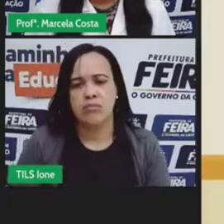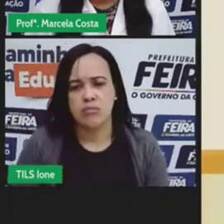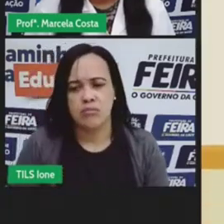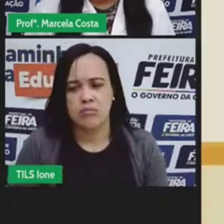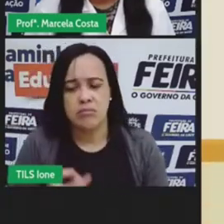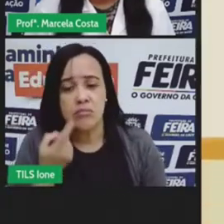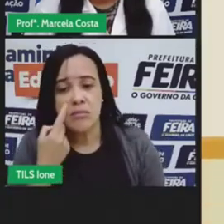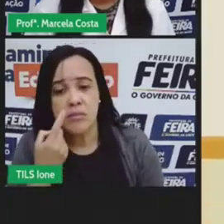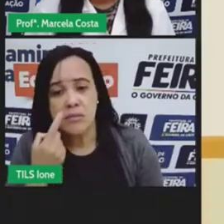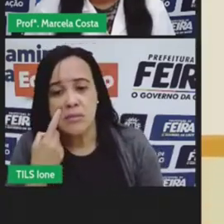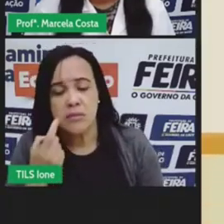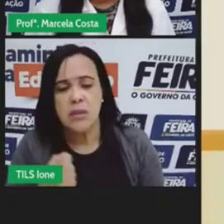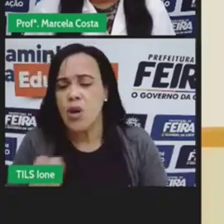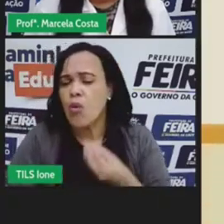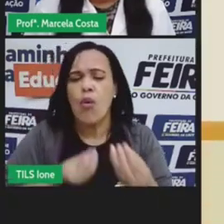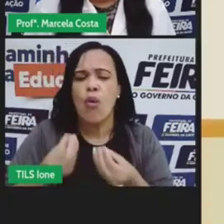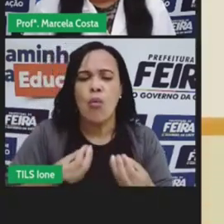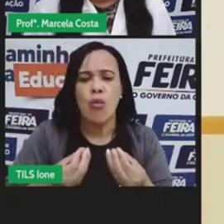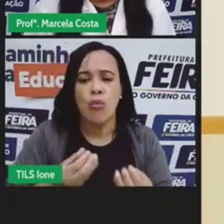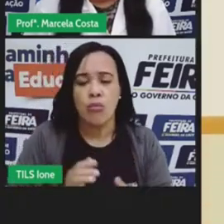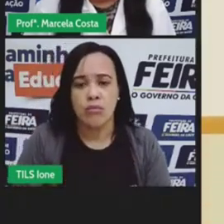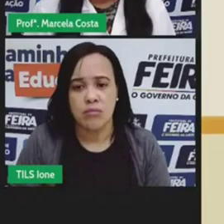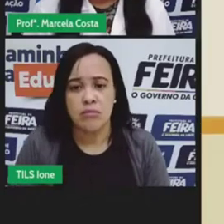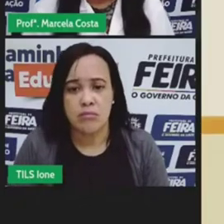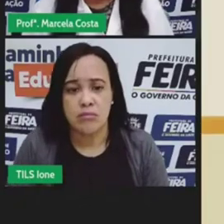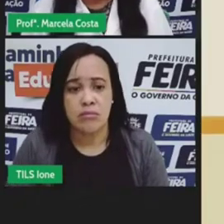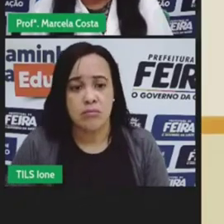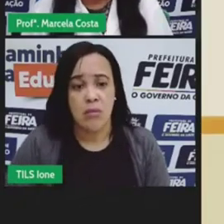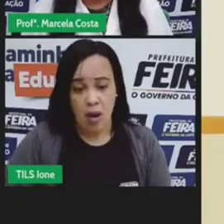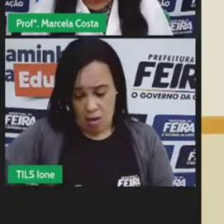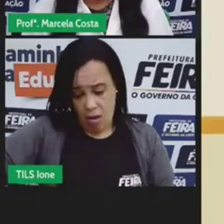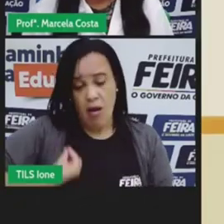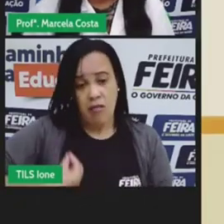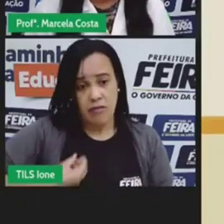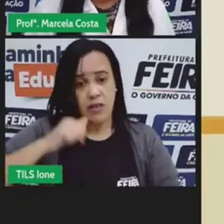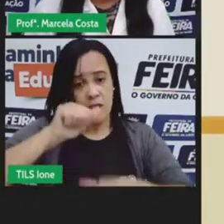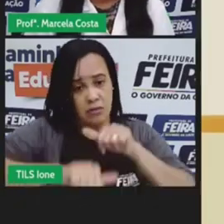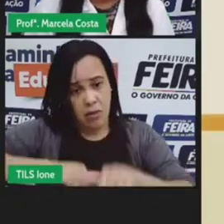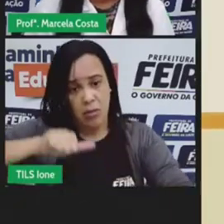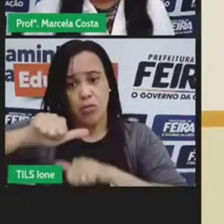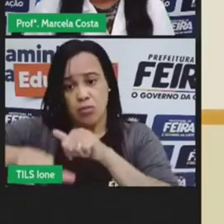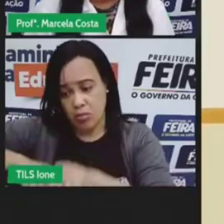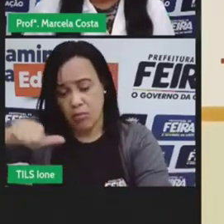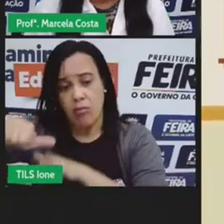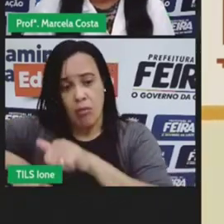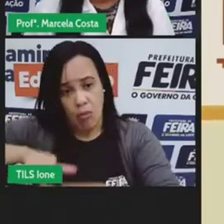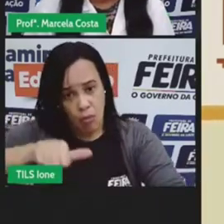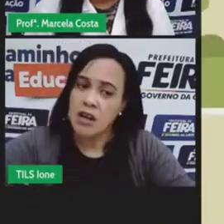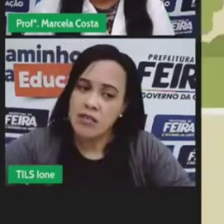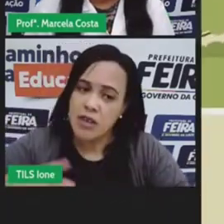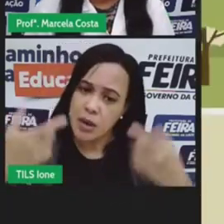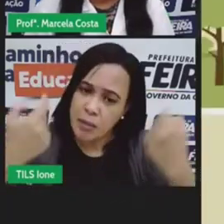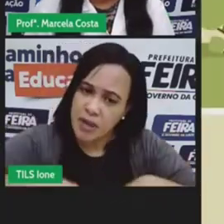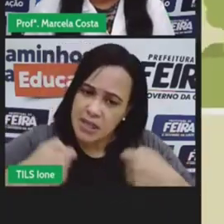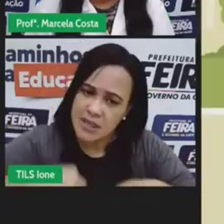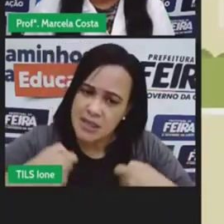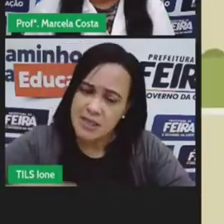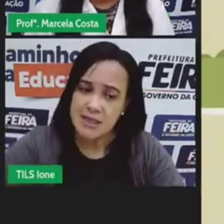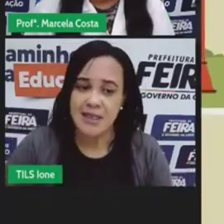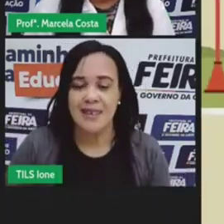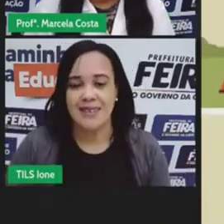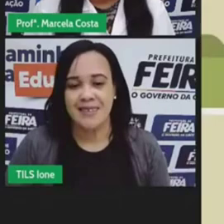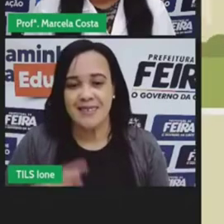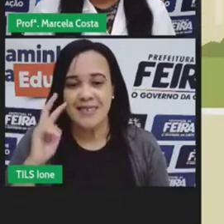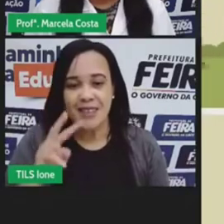como isso funciona. A vida vai mudando conforme o tanto passa e as coisas que a gente precisa e as coisas que... Olha você ali,